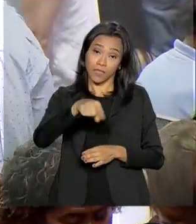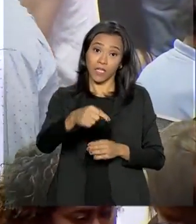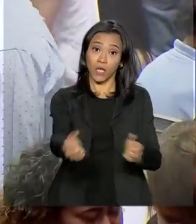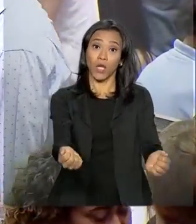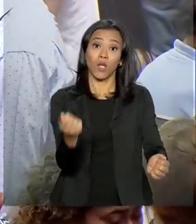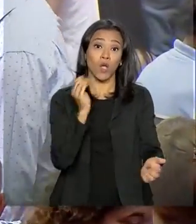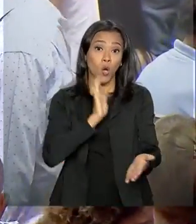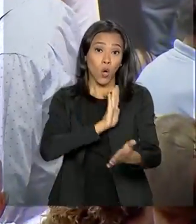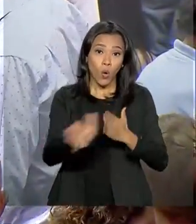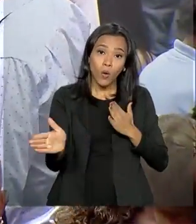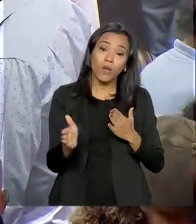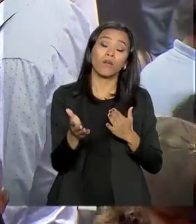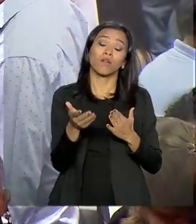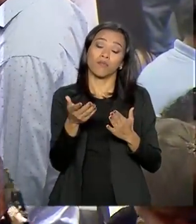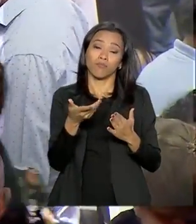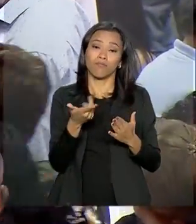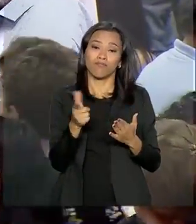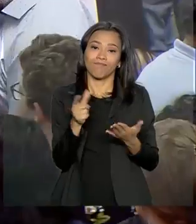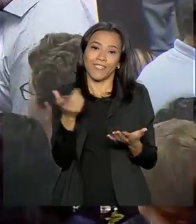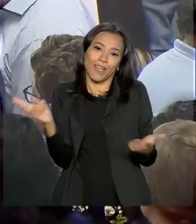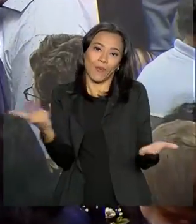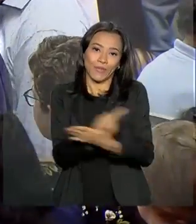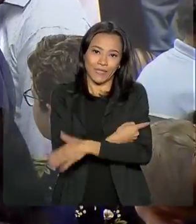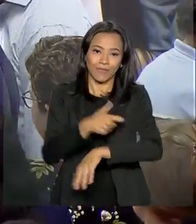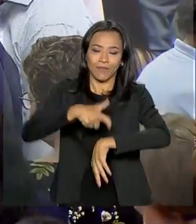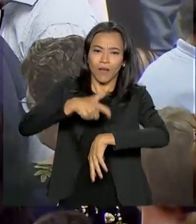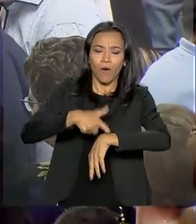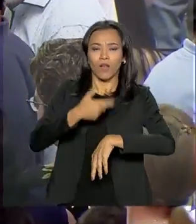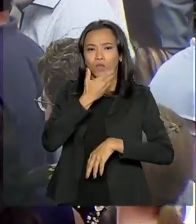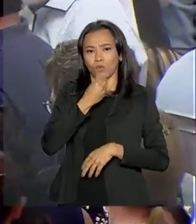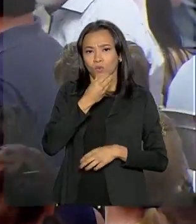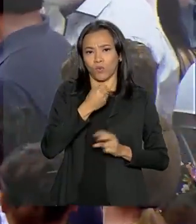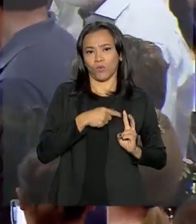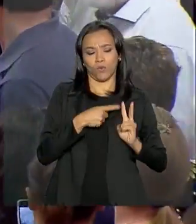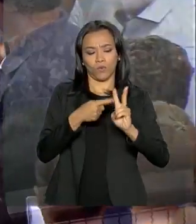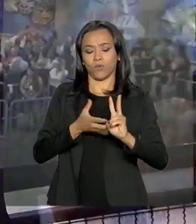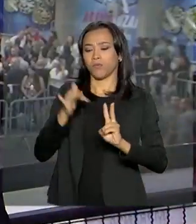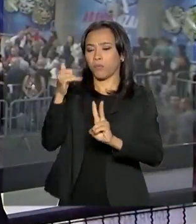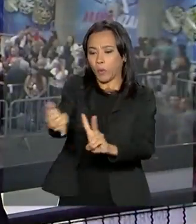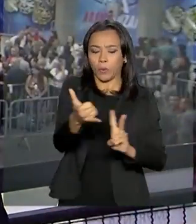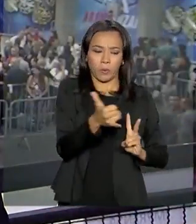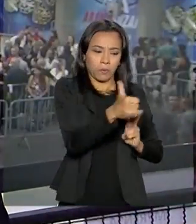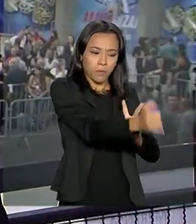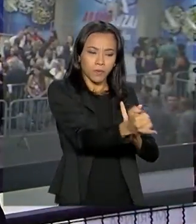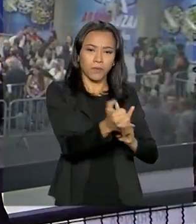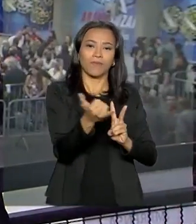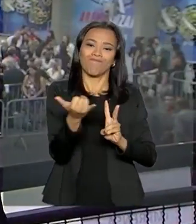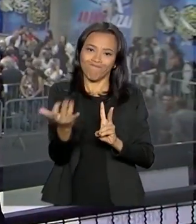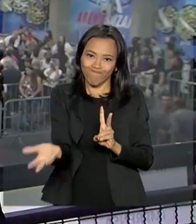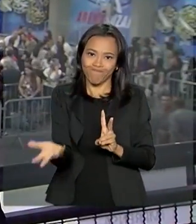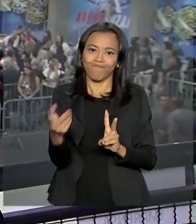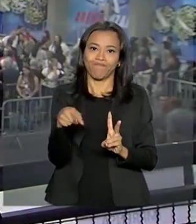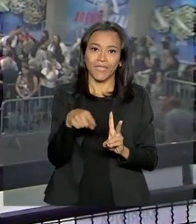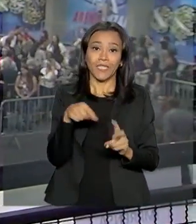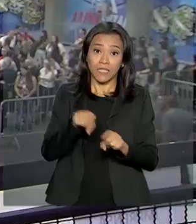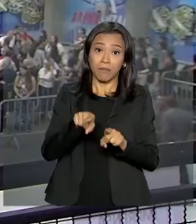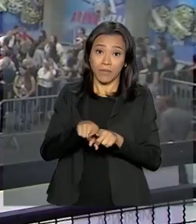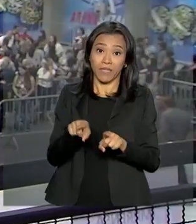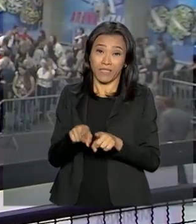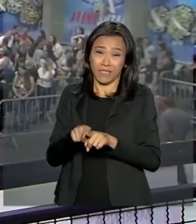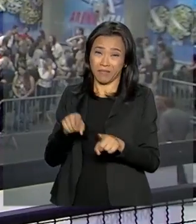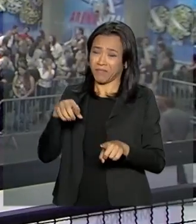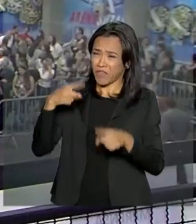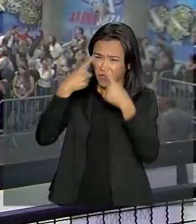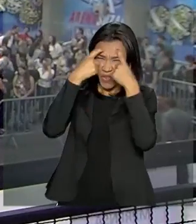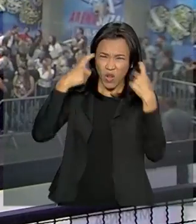dentro da escola, no momento em que os homicidas entraram e passaram a atirar e também a golpear as crianças que